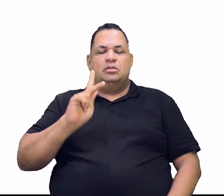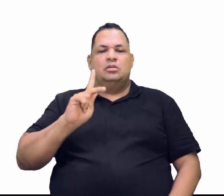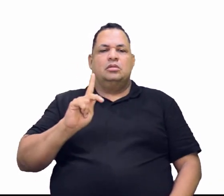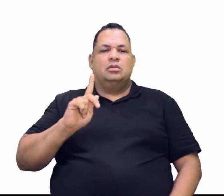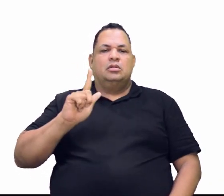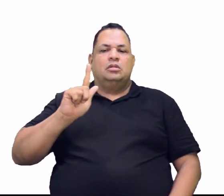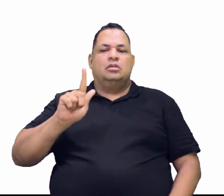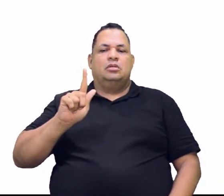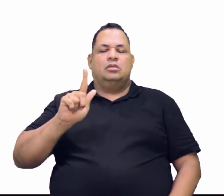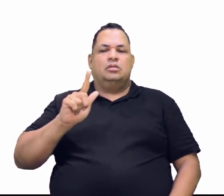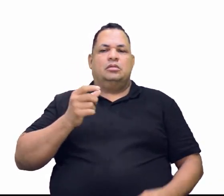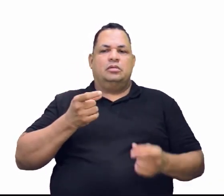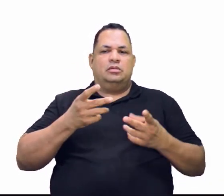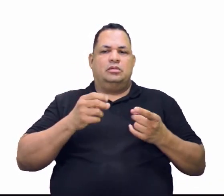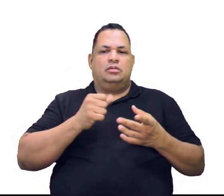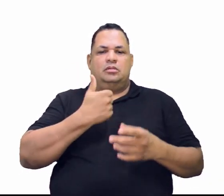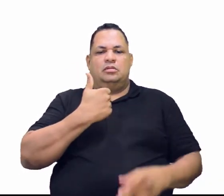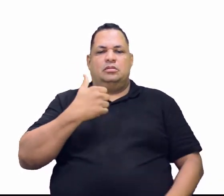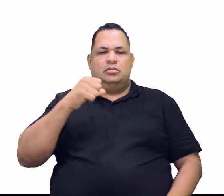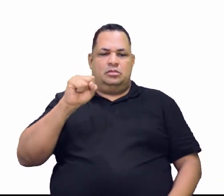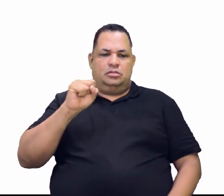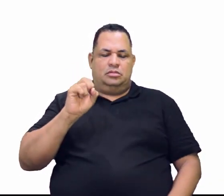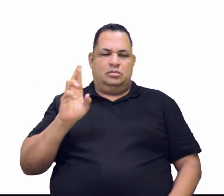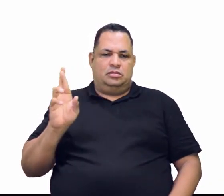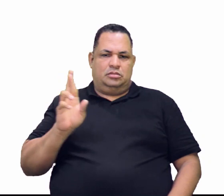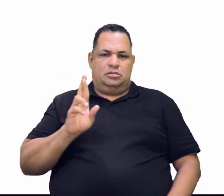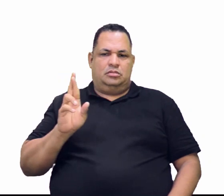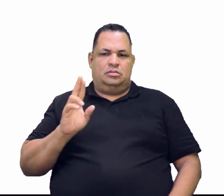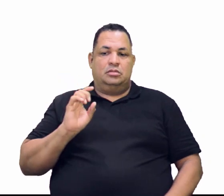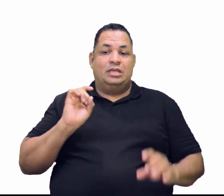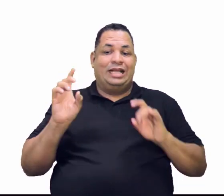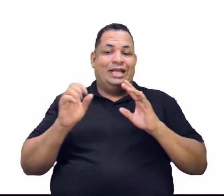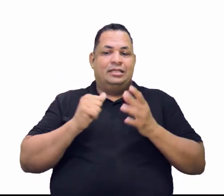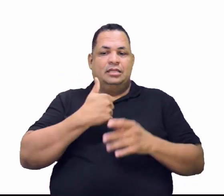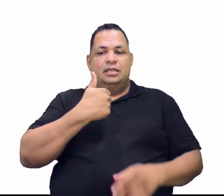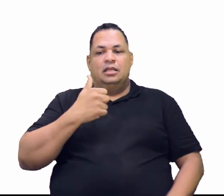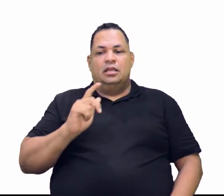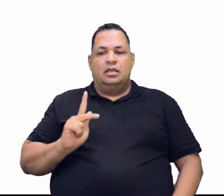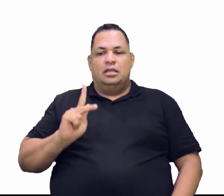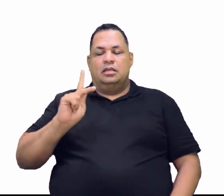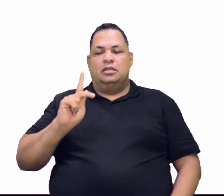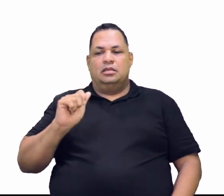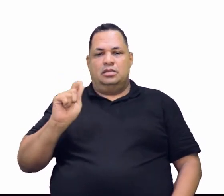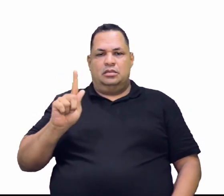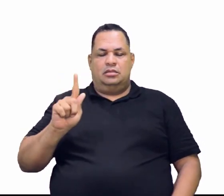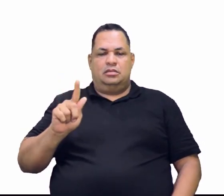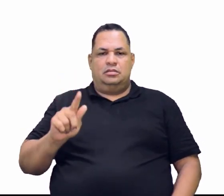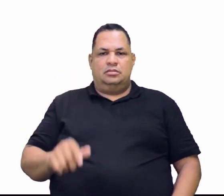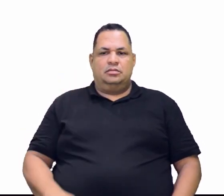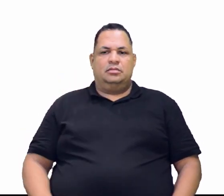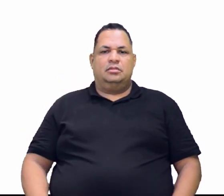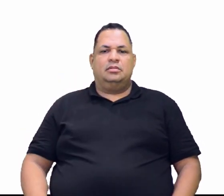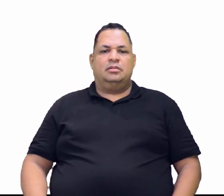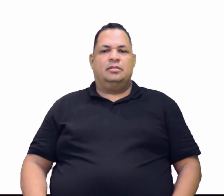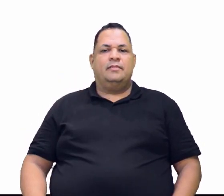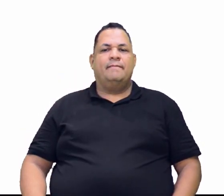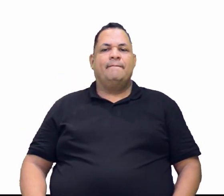caçeterita foi vendido no valor de 18 reais. Cada quilo. Cada quilo.